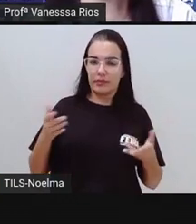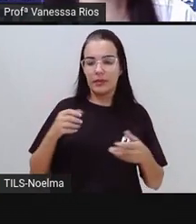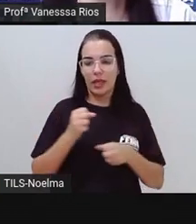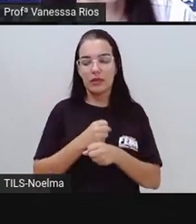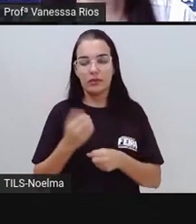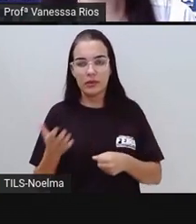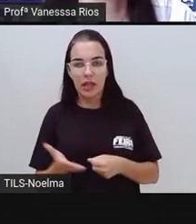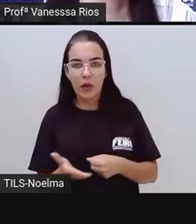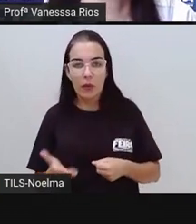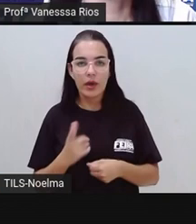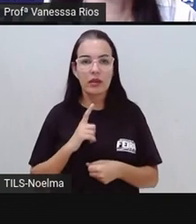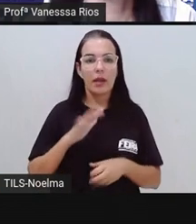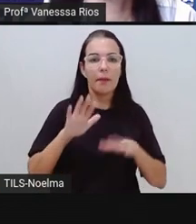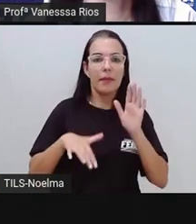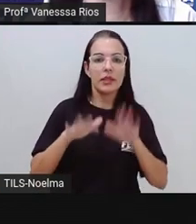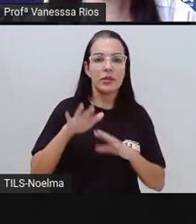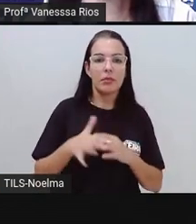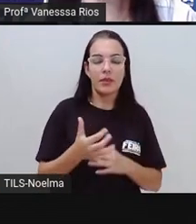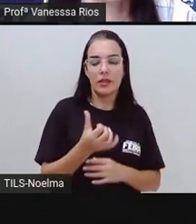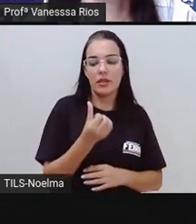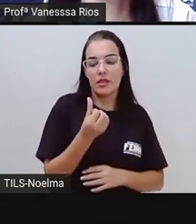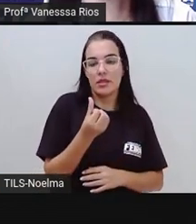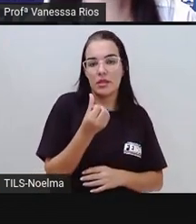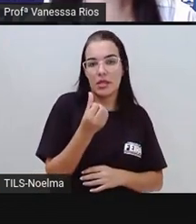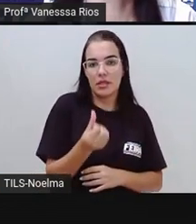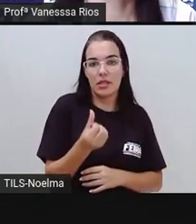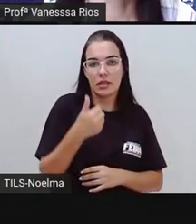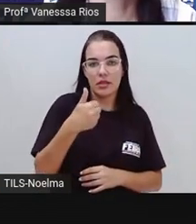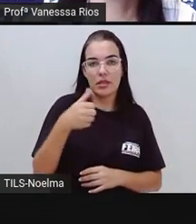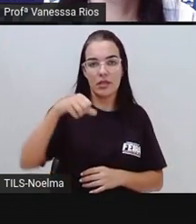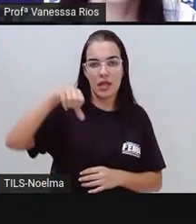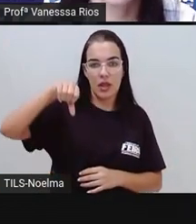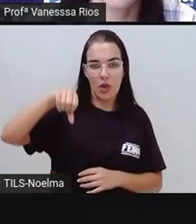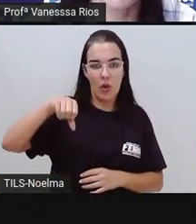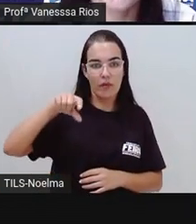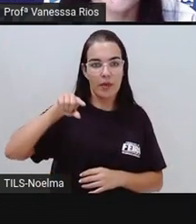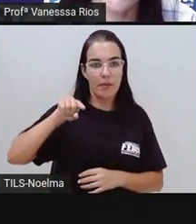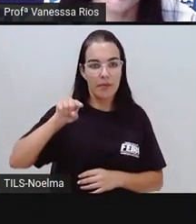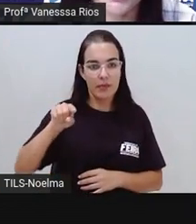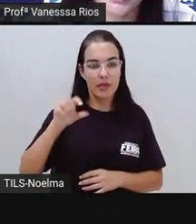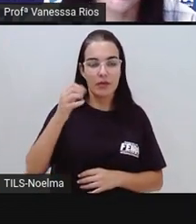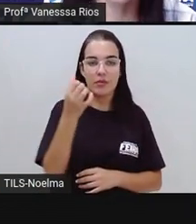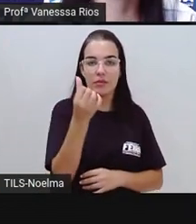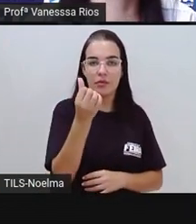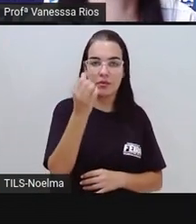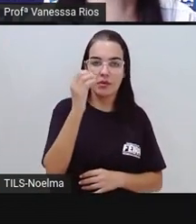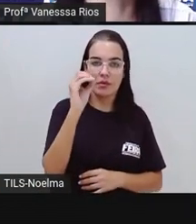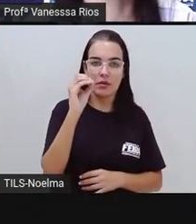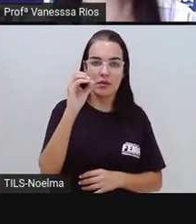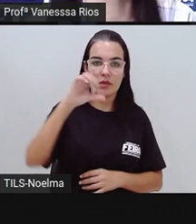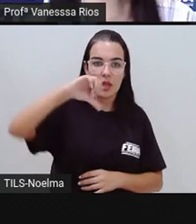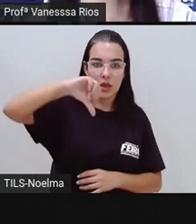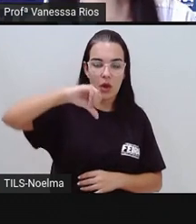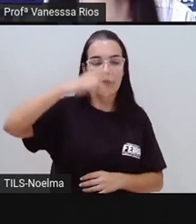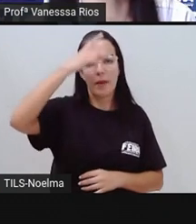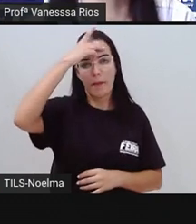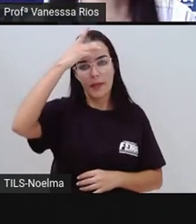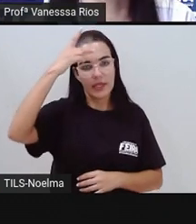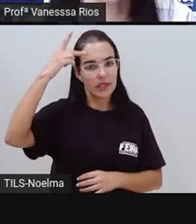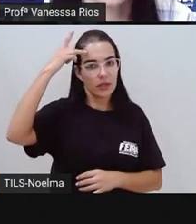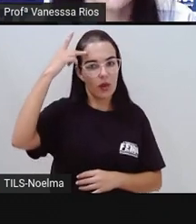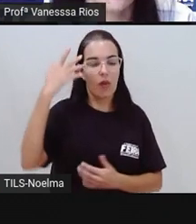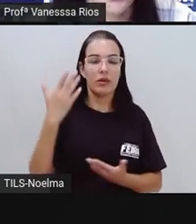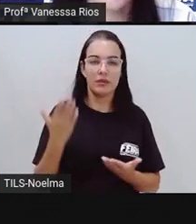Os anos atuais. E a população estimada é de 619.609